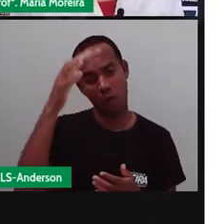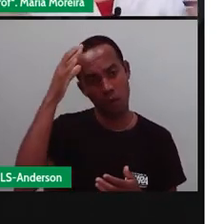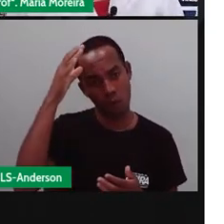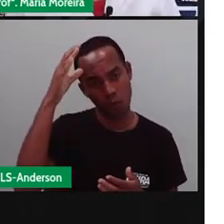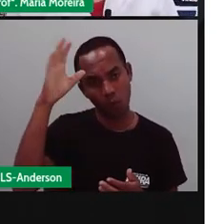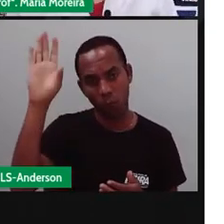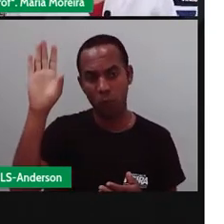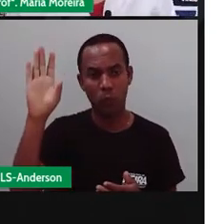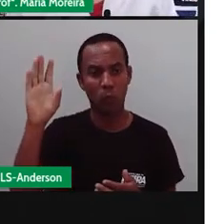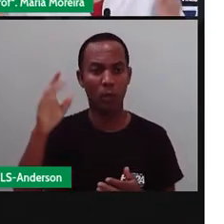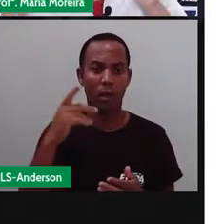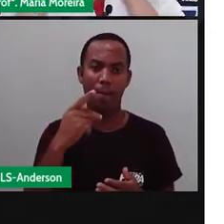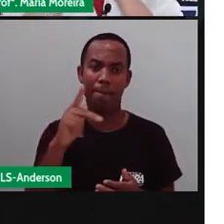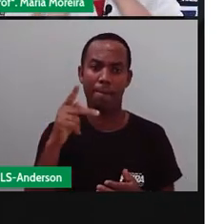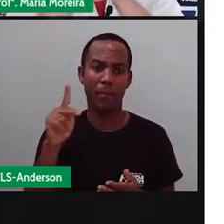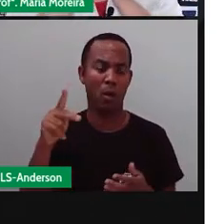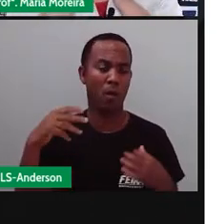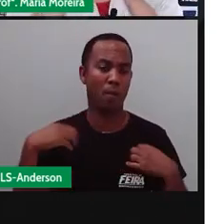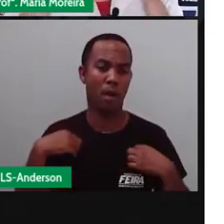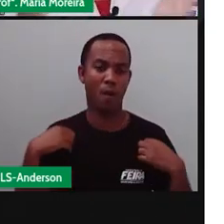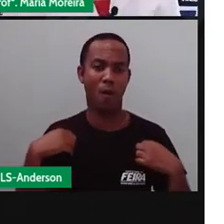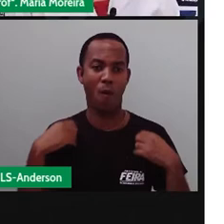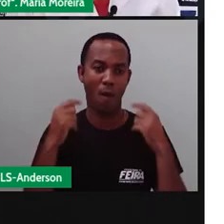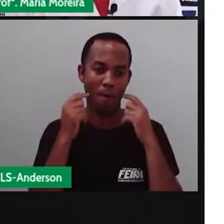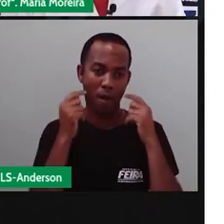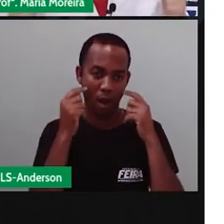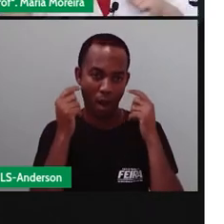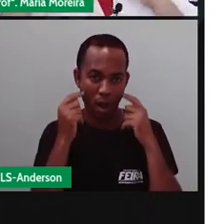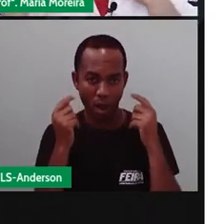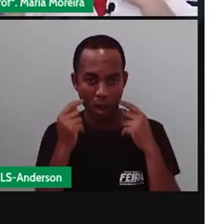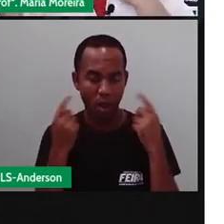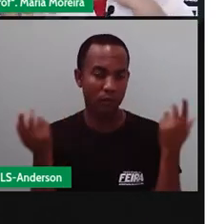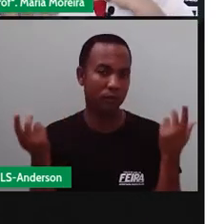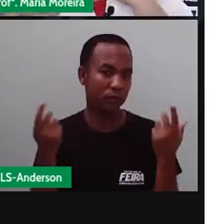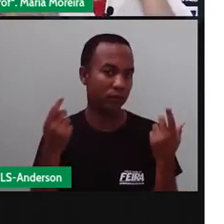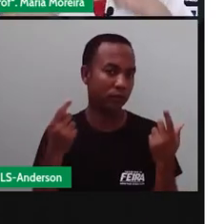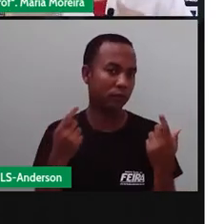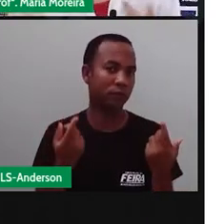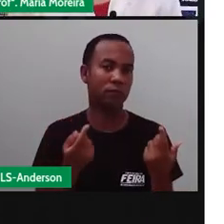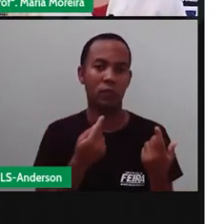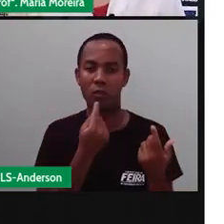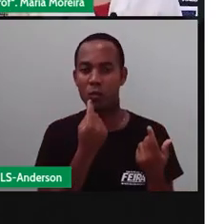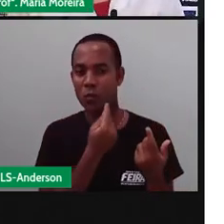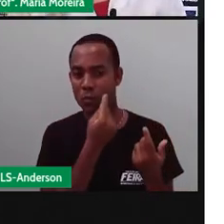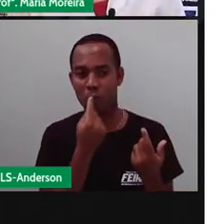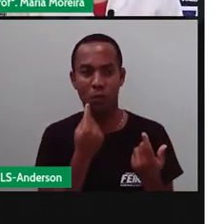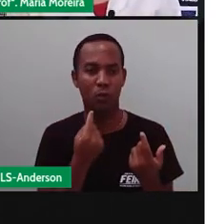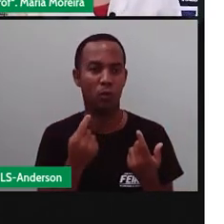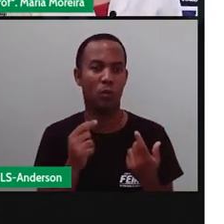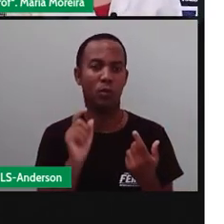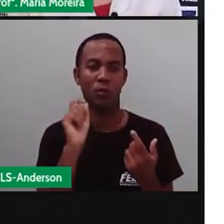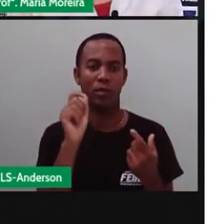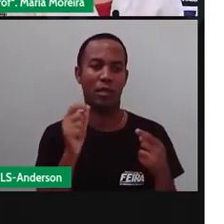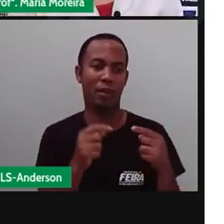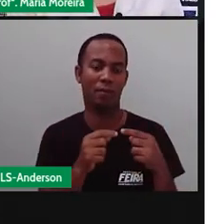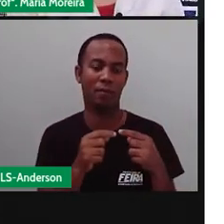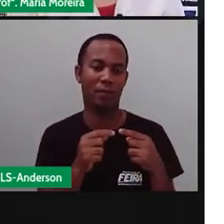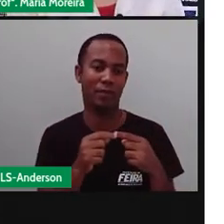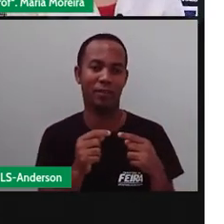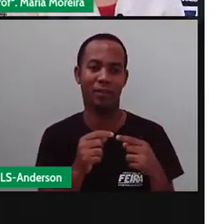colorido, vestir a roupa de chita, fazer essas bolinhas rosas no roxo, colocar essas pintinhas que a Pró colocou. Isso é o quê? Uma